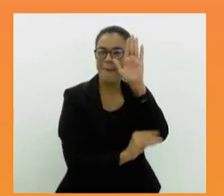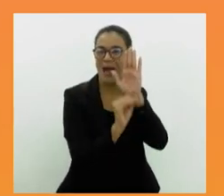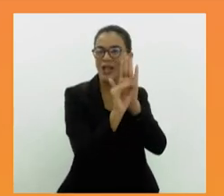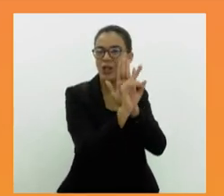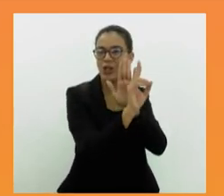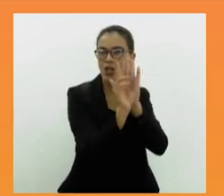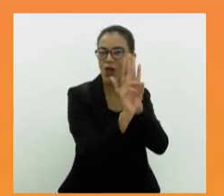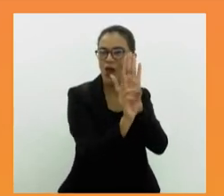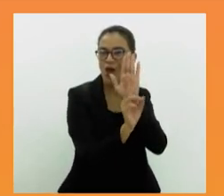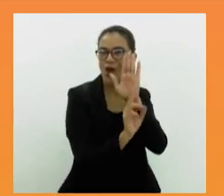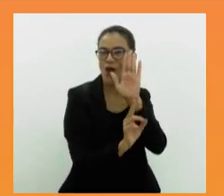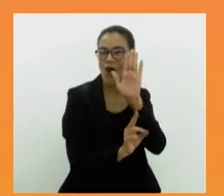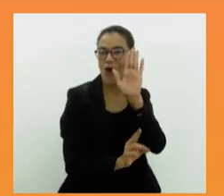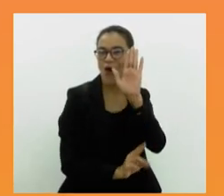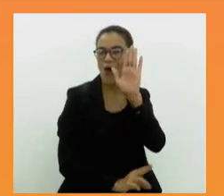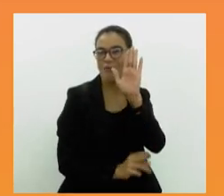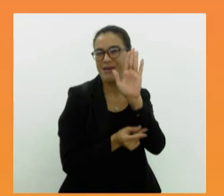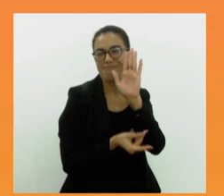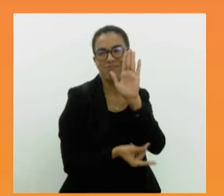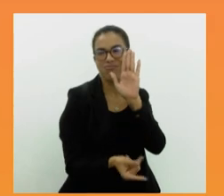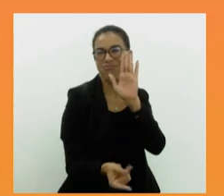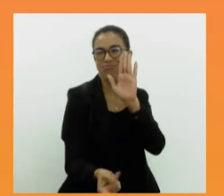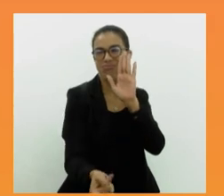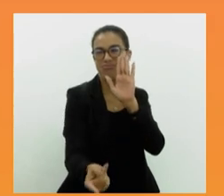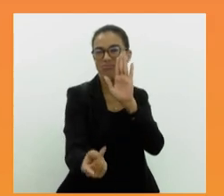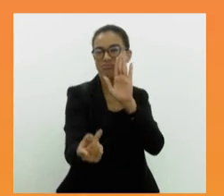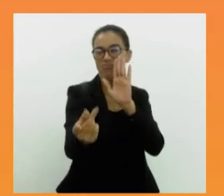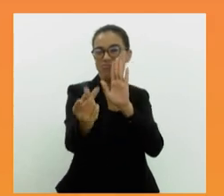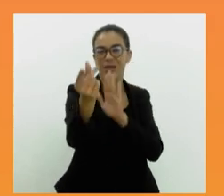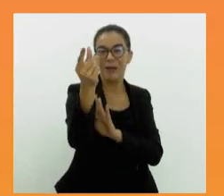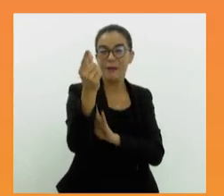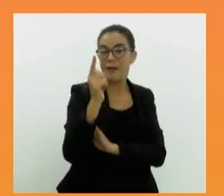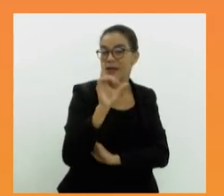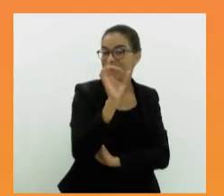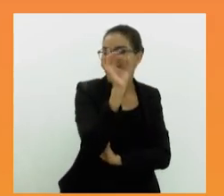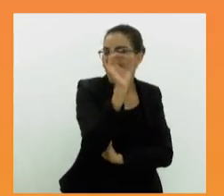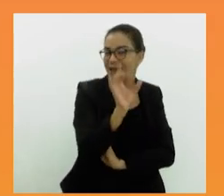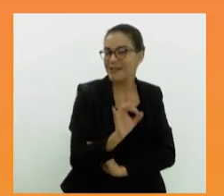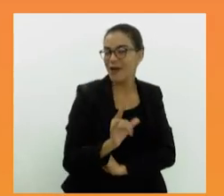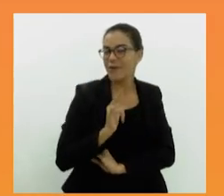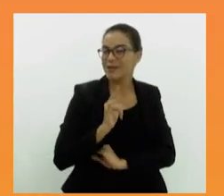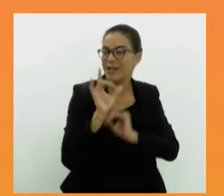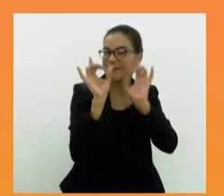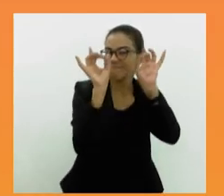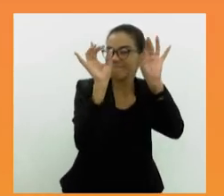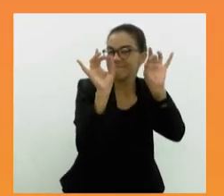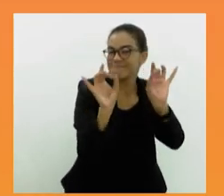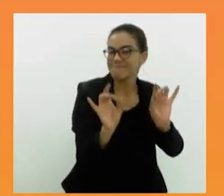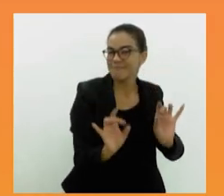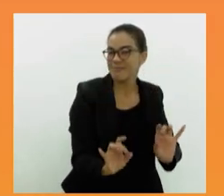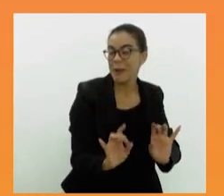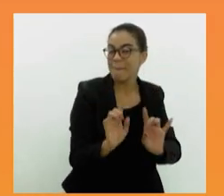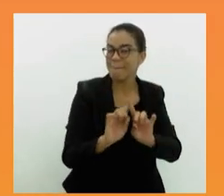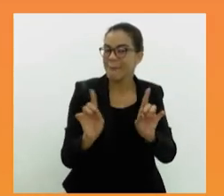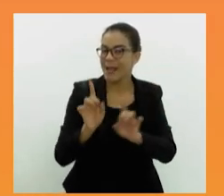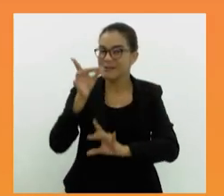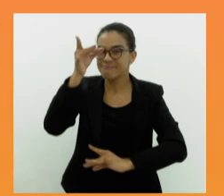grandeza do samba infinita. Cada uma tem sua peculiaridade, mas há aquelas personagens